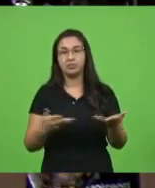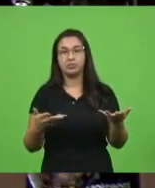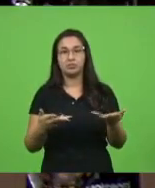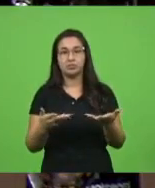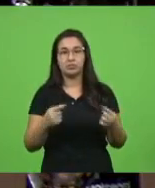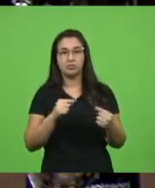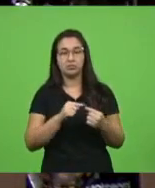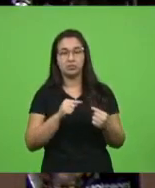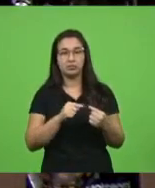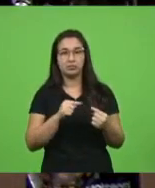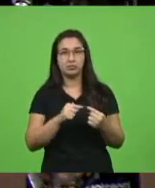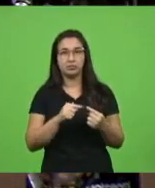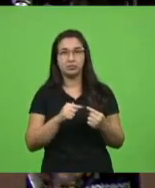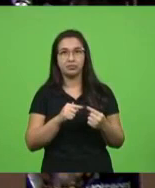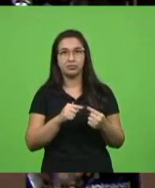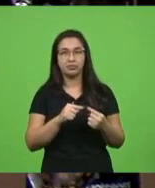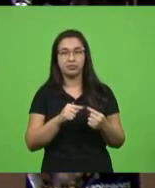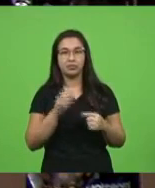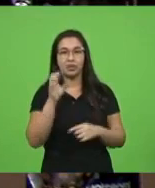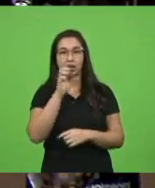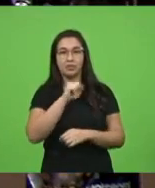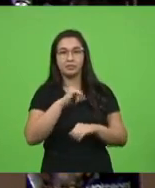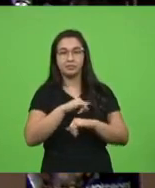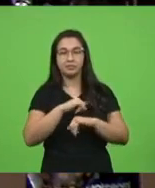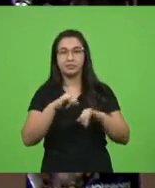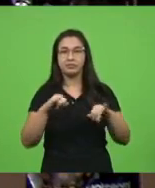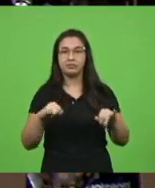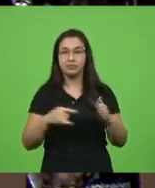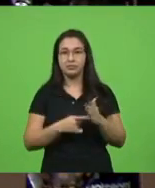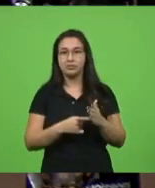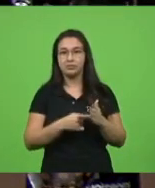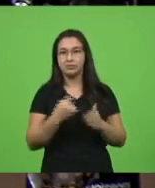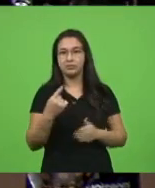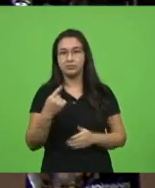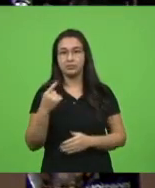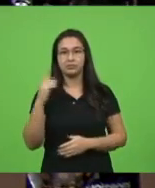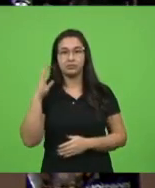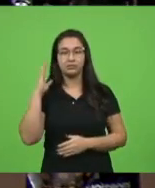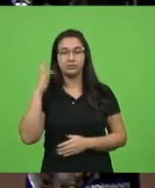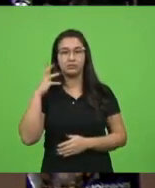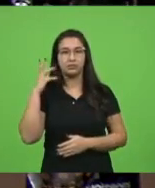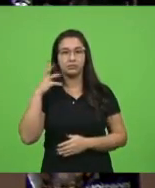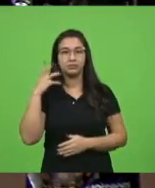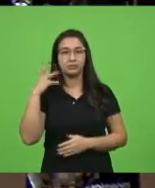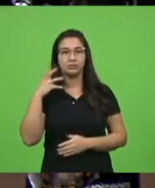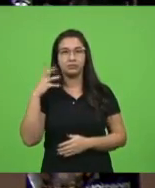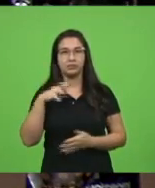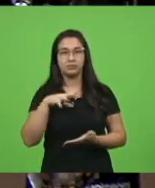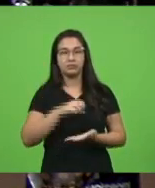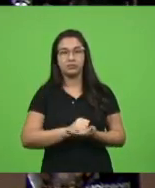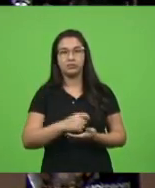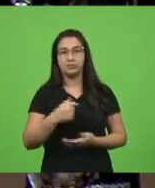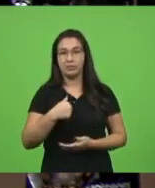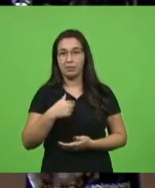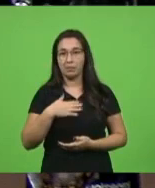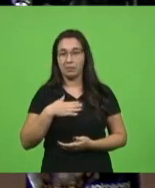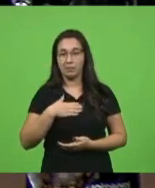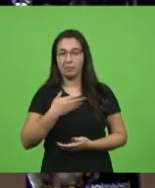E, em breves comunicações, o primeiro orador inscrito é o meu nobre amigo,